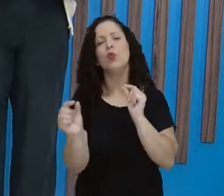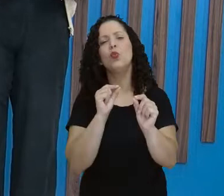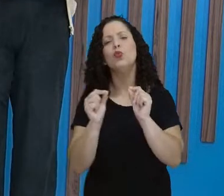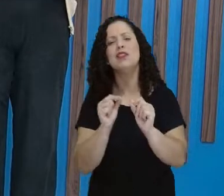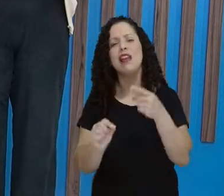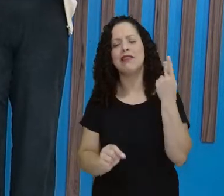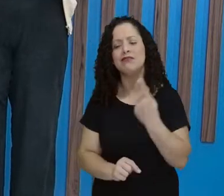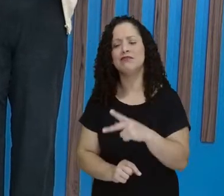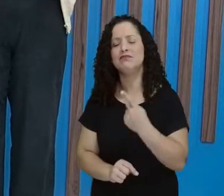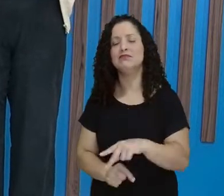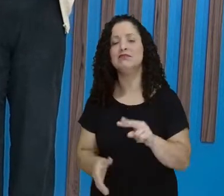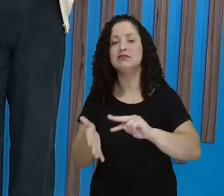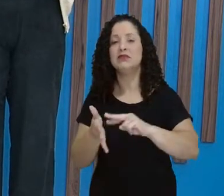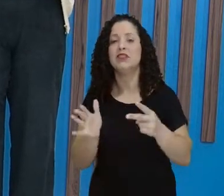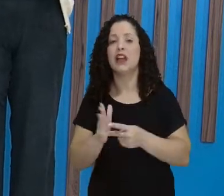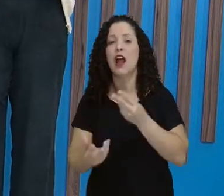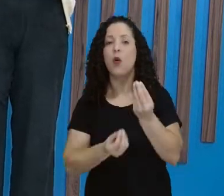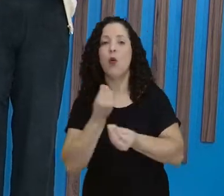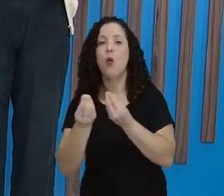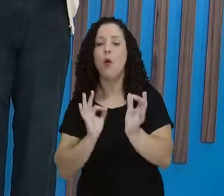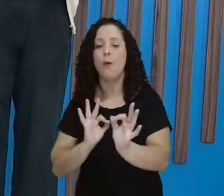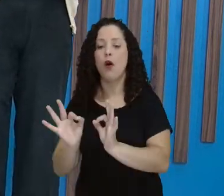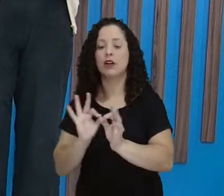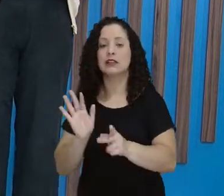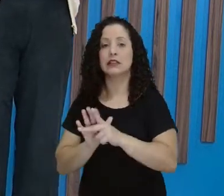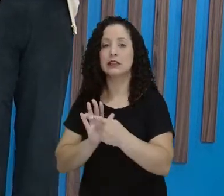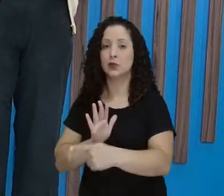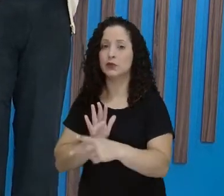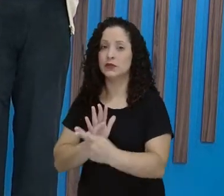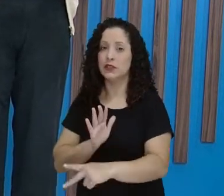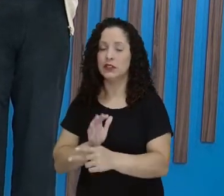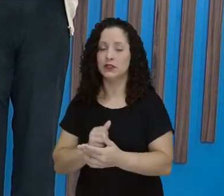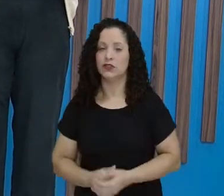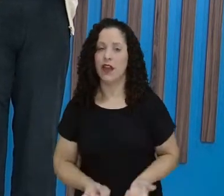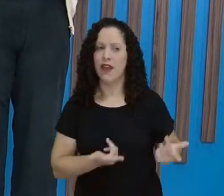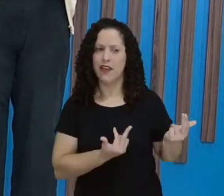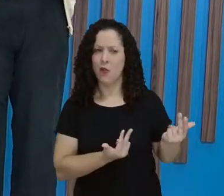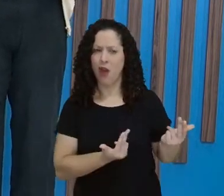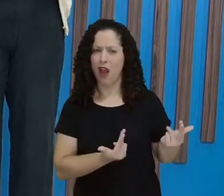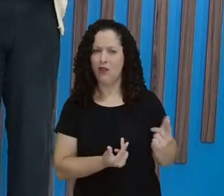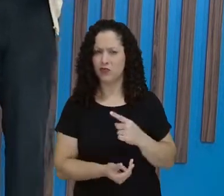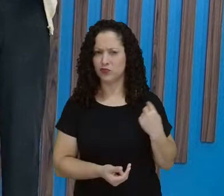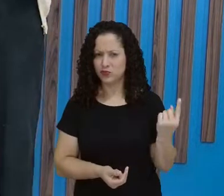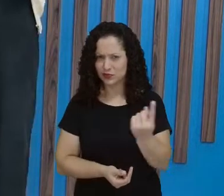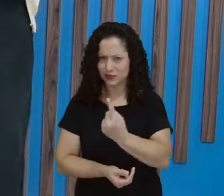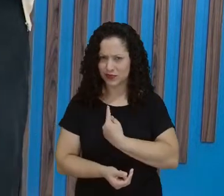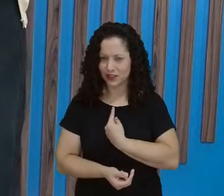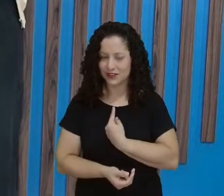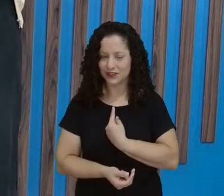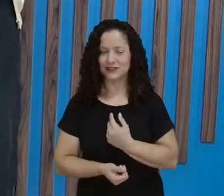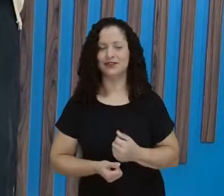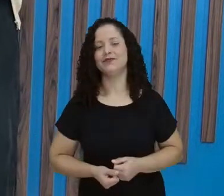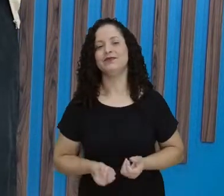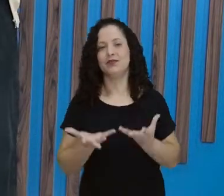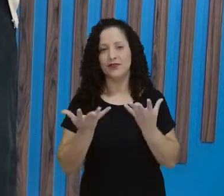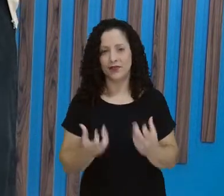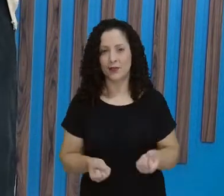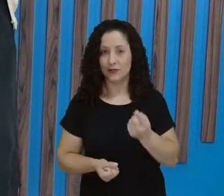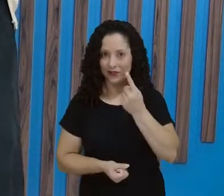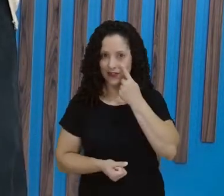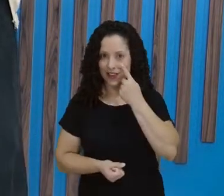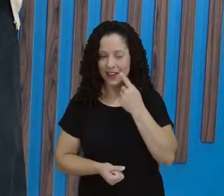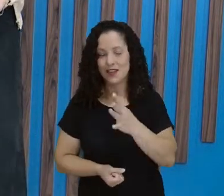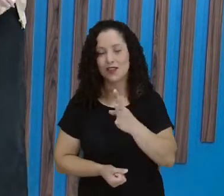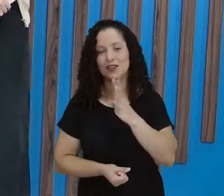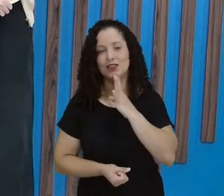indígena. Como é que eles se organizam? Será que eles se organizam da mesma forma que a gente está habituada? Vamos ver,